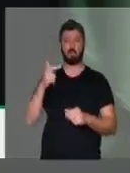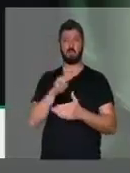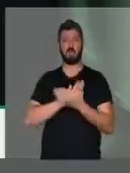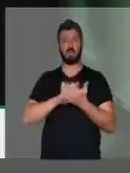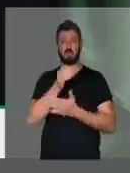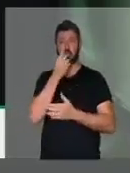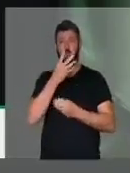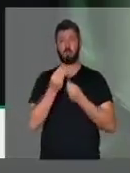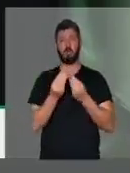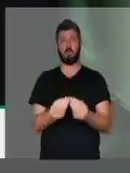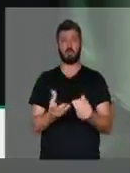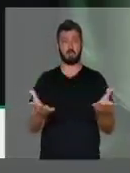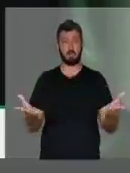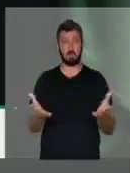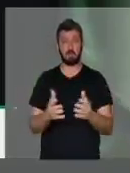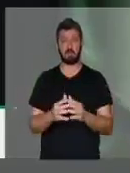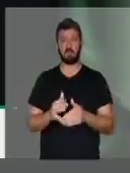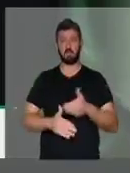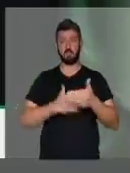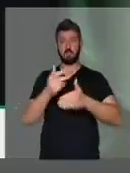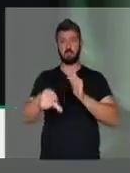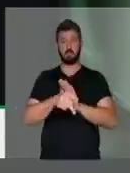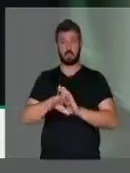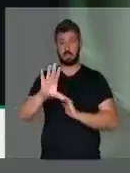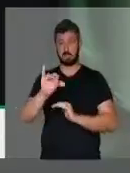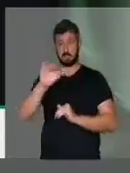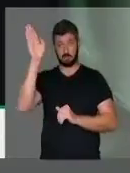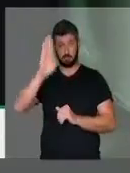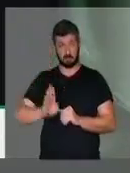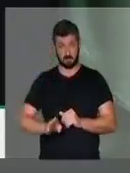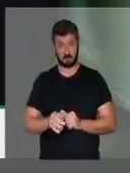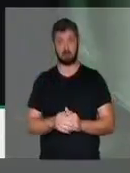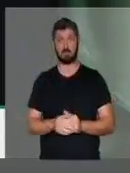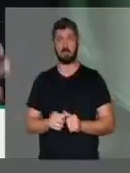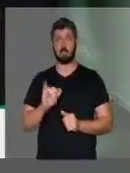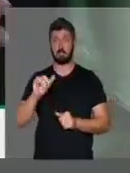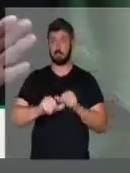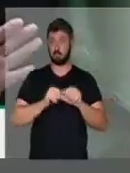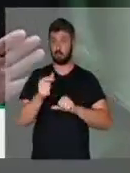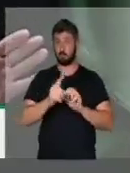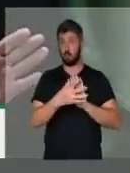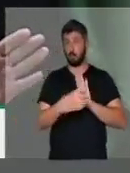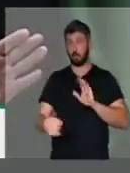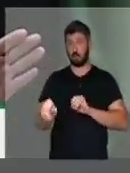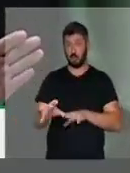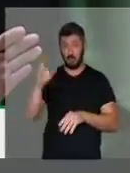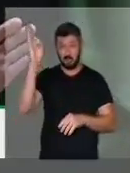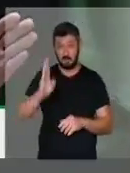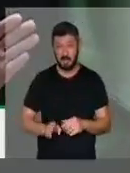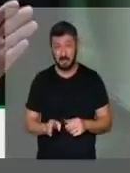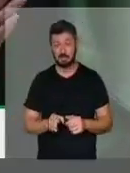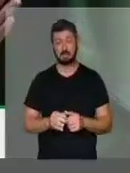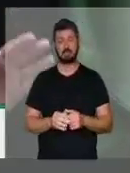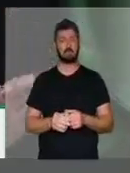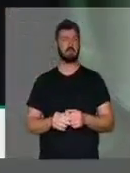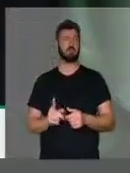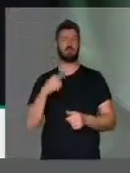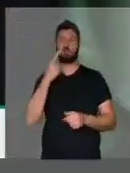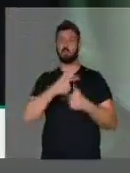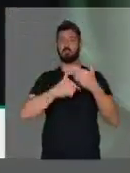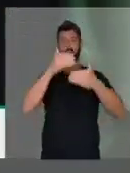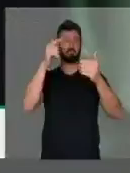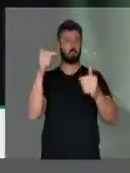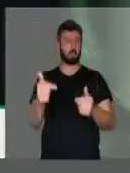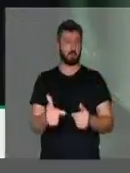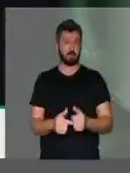traz mais benefício nenhum para o desenvolvimento da ciência nacional. Se a gente não mudar o modelo de educação nesse país, nós não vamos para